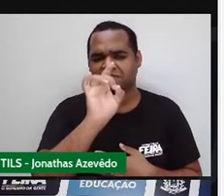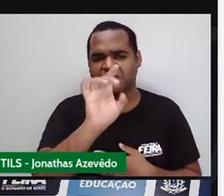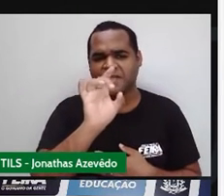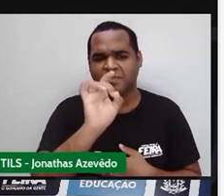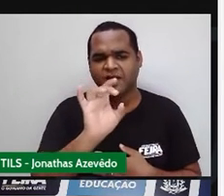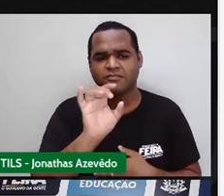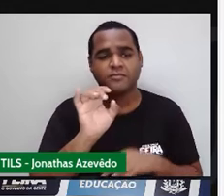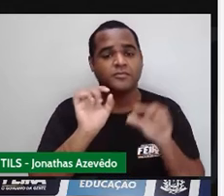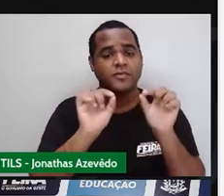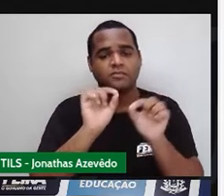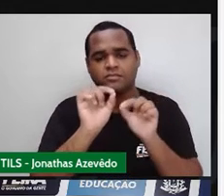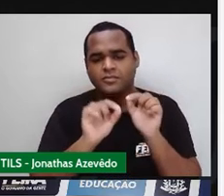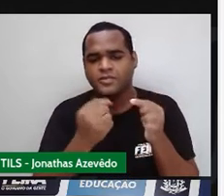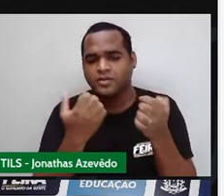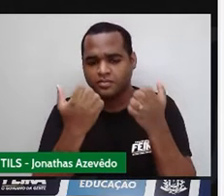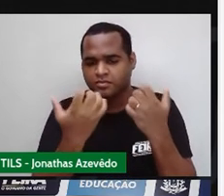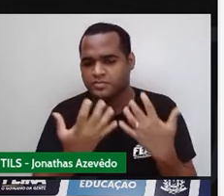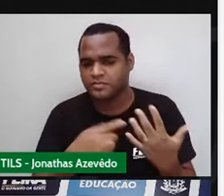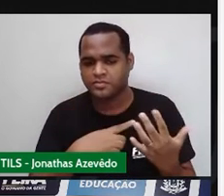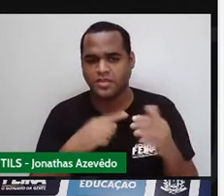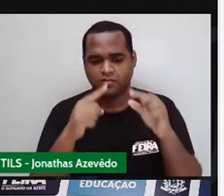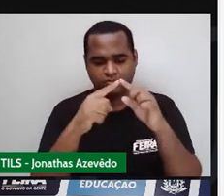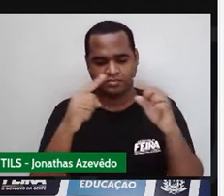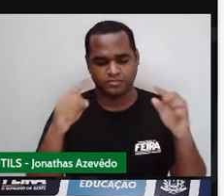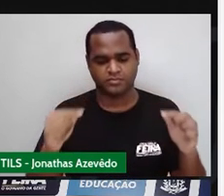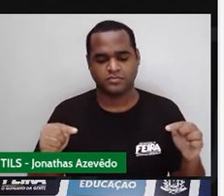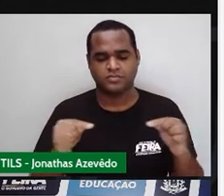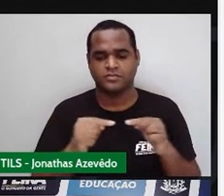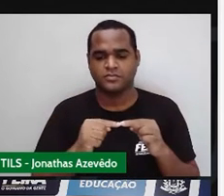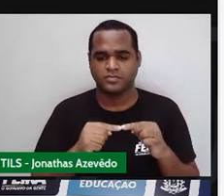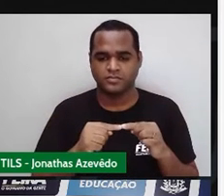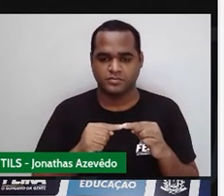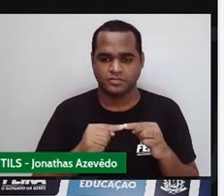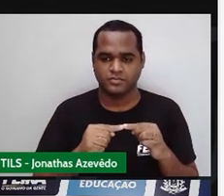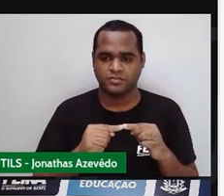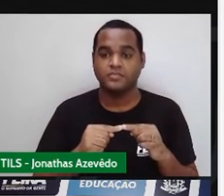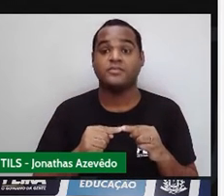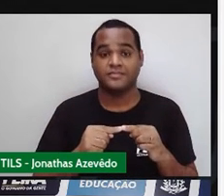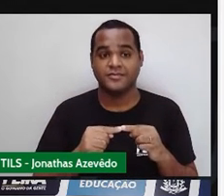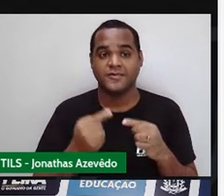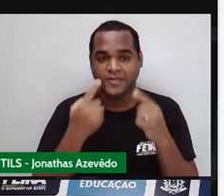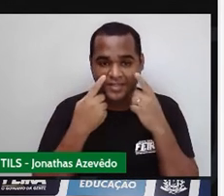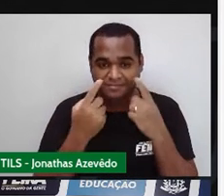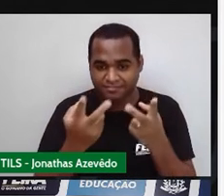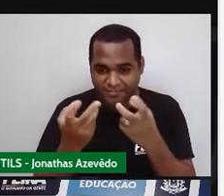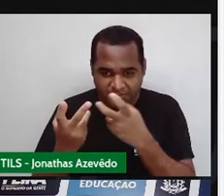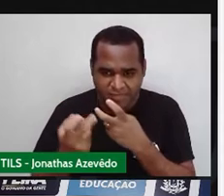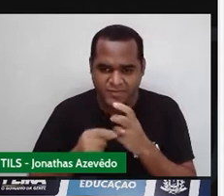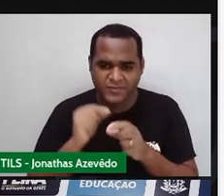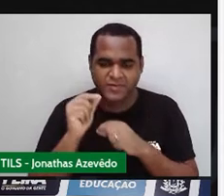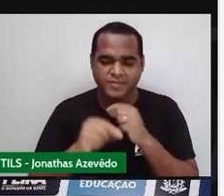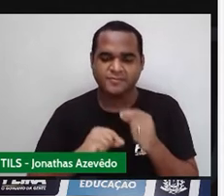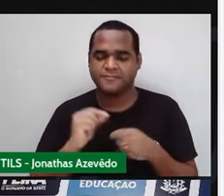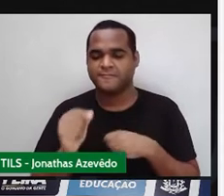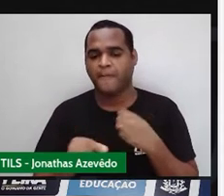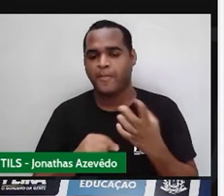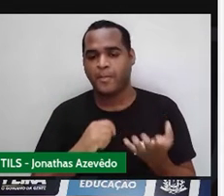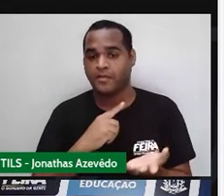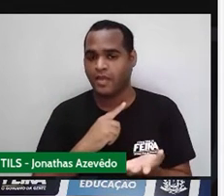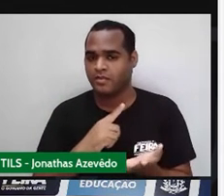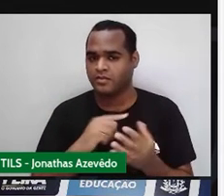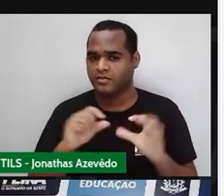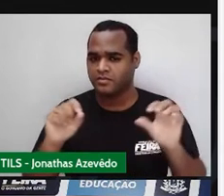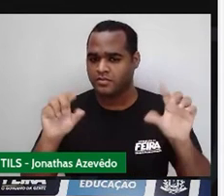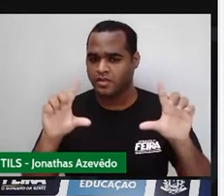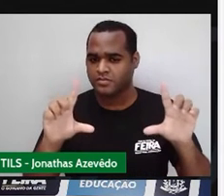o que é que tem de marcante nesse polígono aí, que você consegue enxergar e, na verdade, está na tela dizendo o que é que tem,